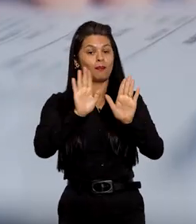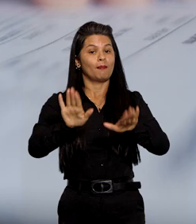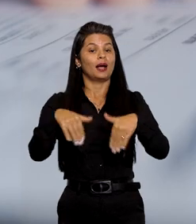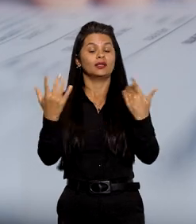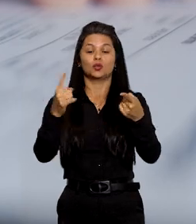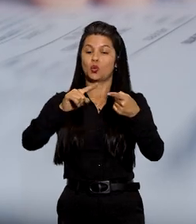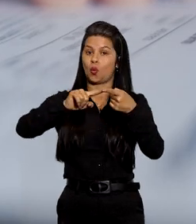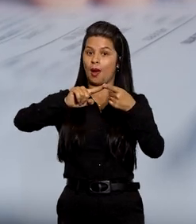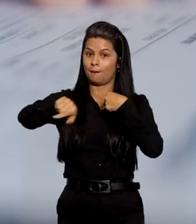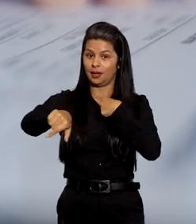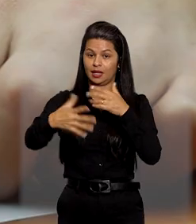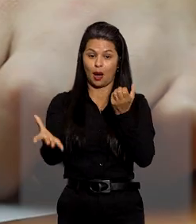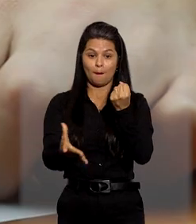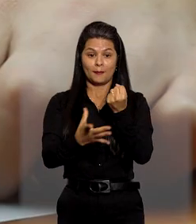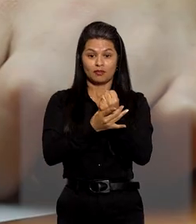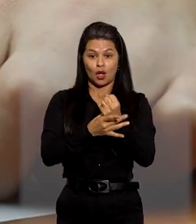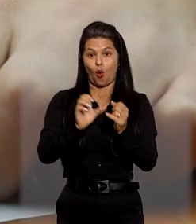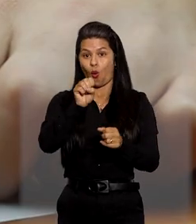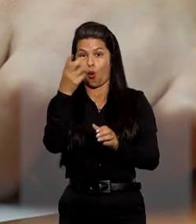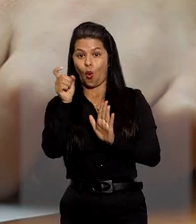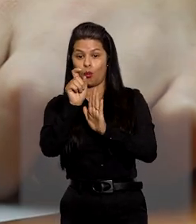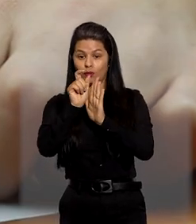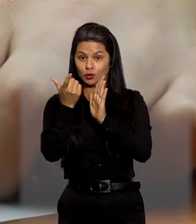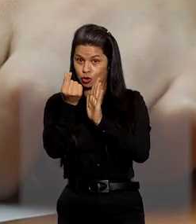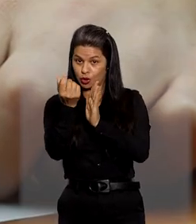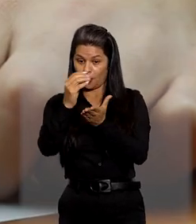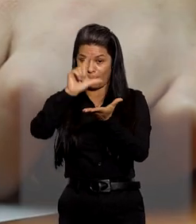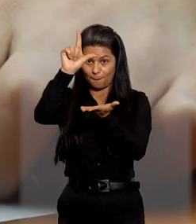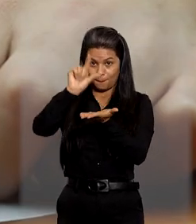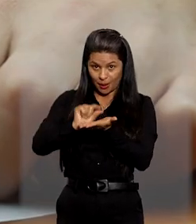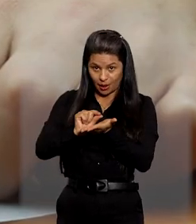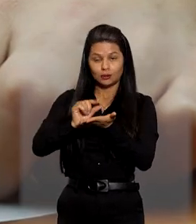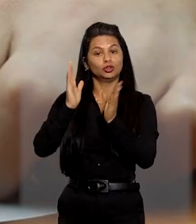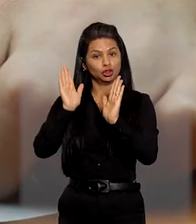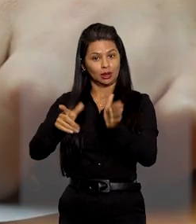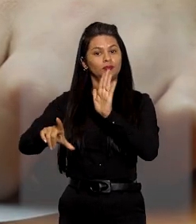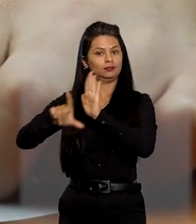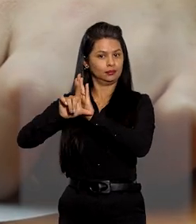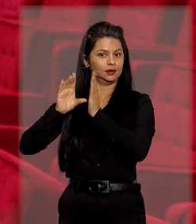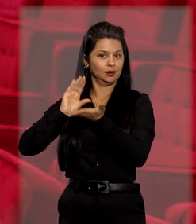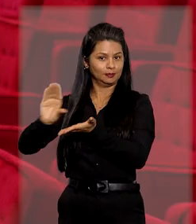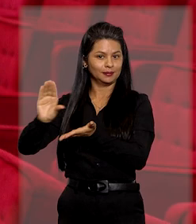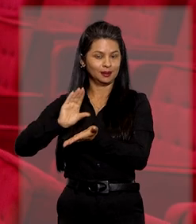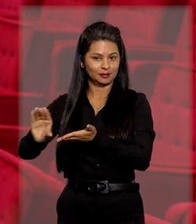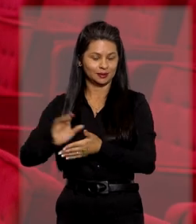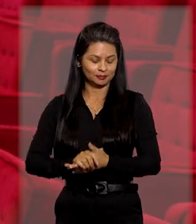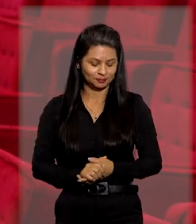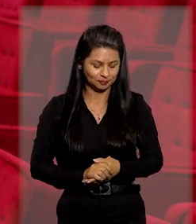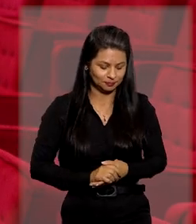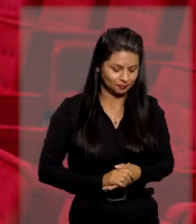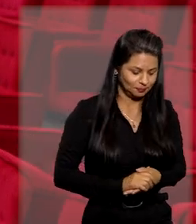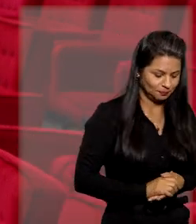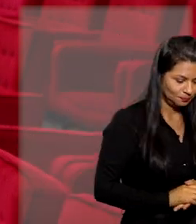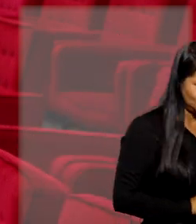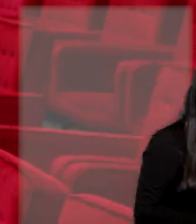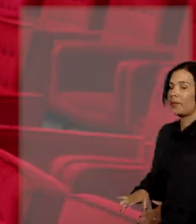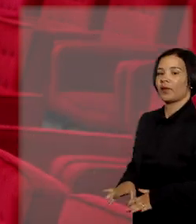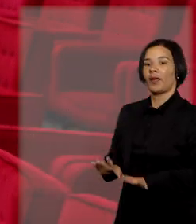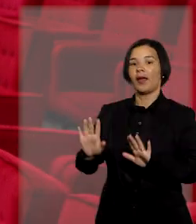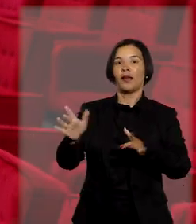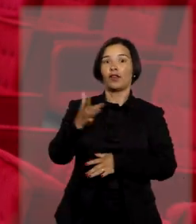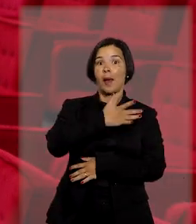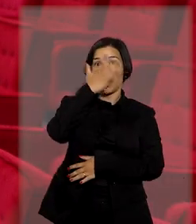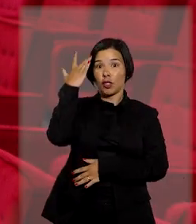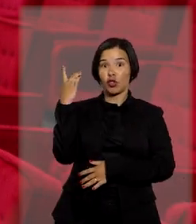que isso não implique privação ou redução da parcela a eles destinada por lei. Na origem do caso, o autor da herança